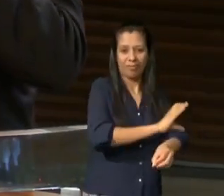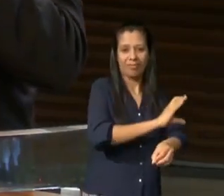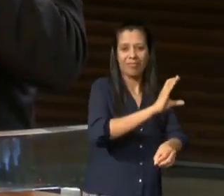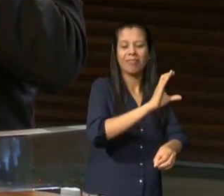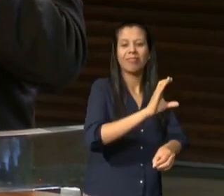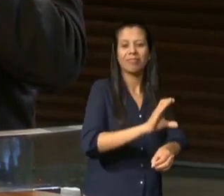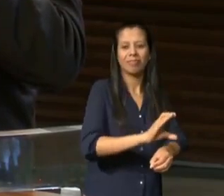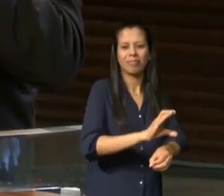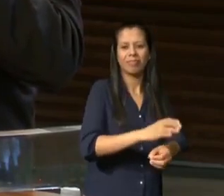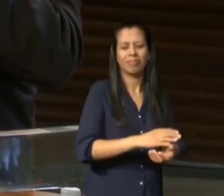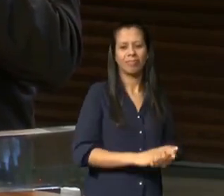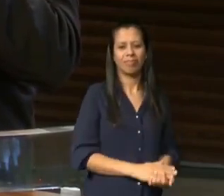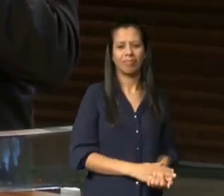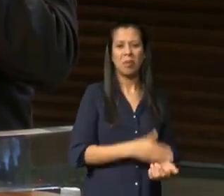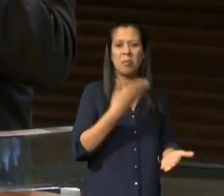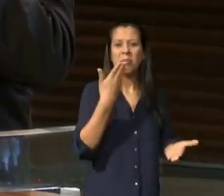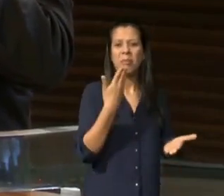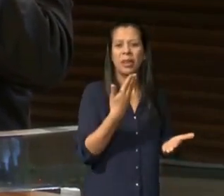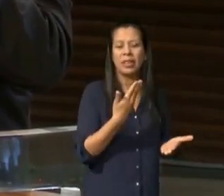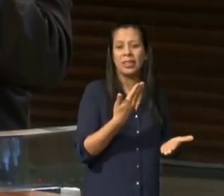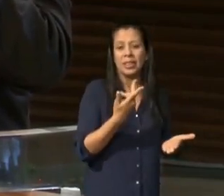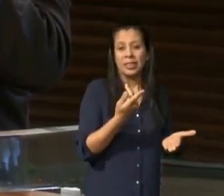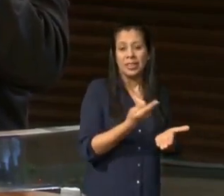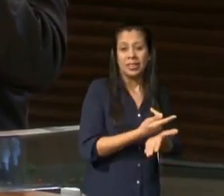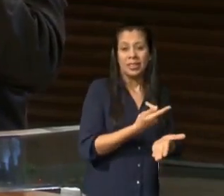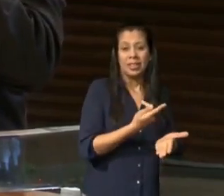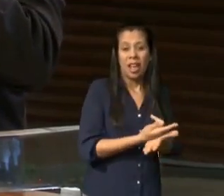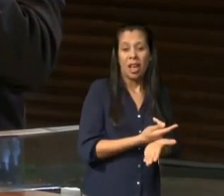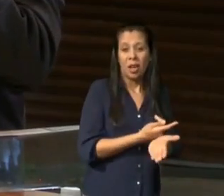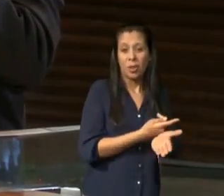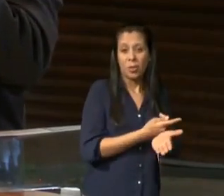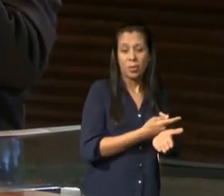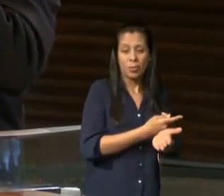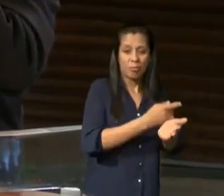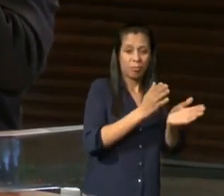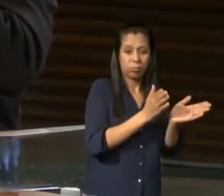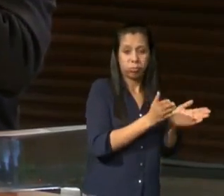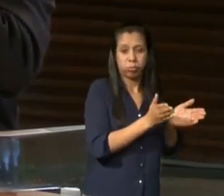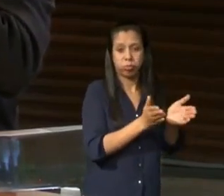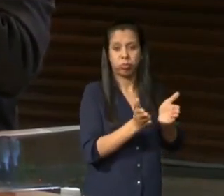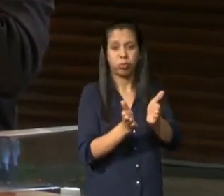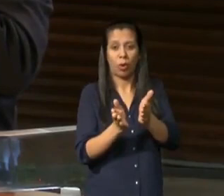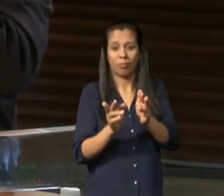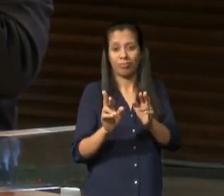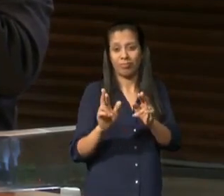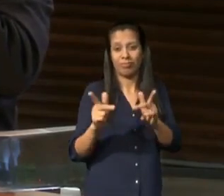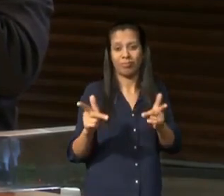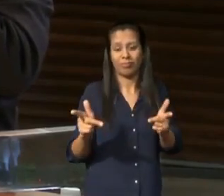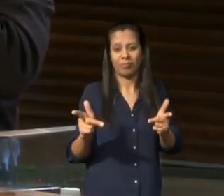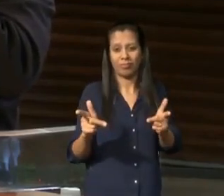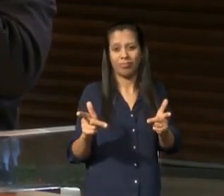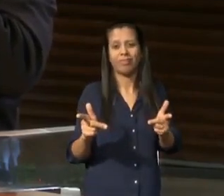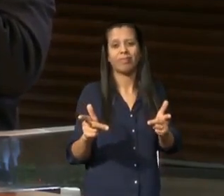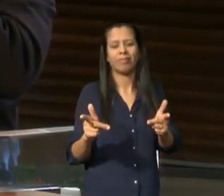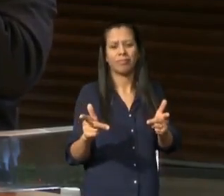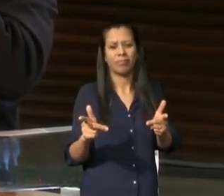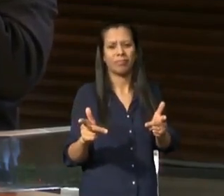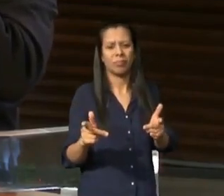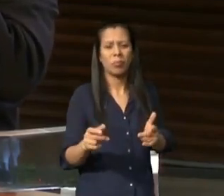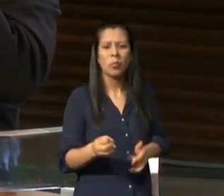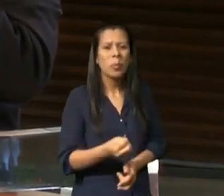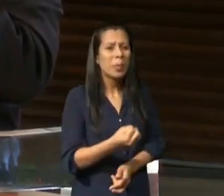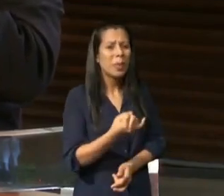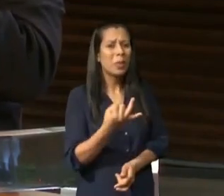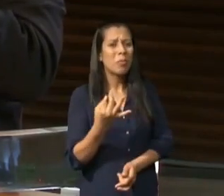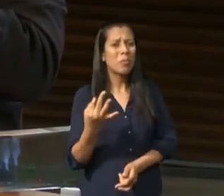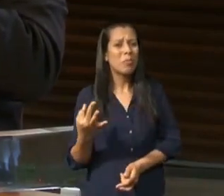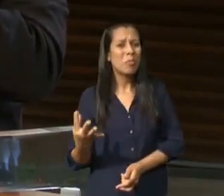oportunidade de estarem na presença de Deus no tempo de Paulo no tempo de Moisés no tempo de